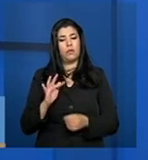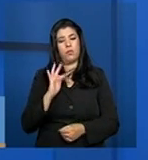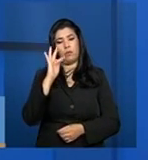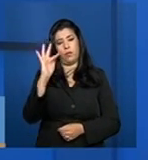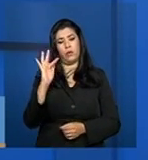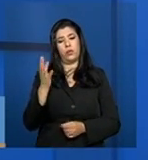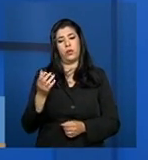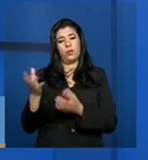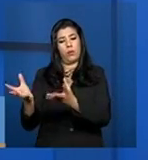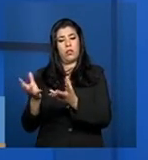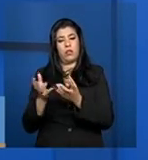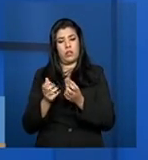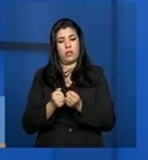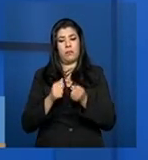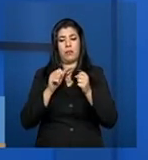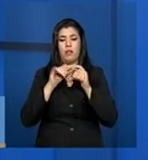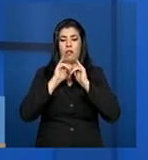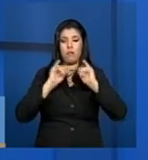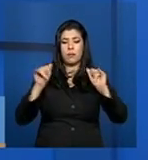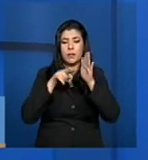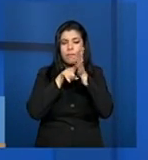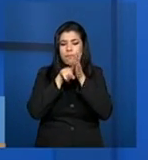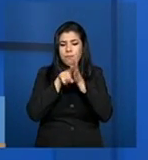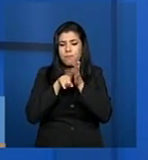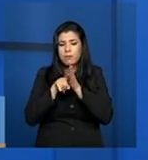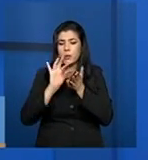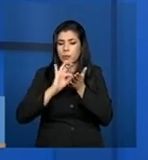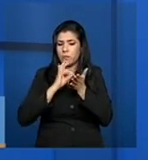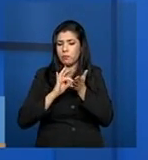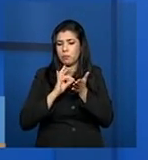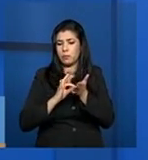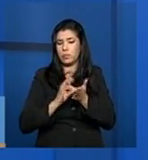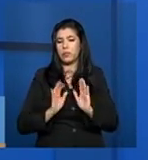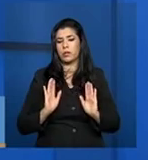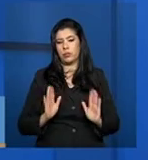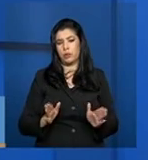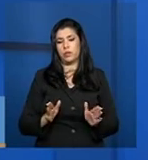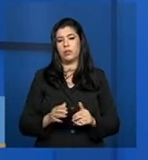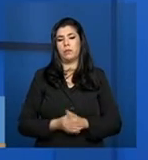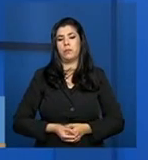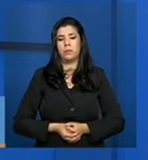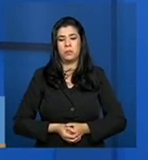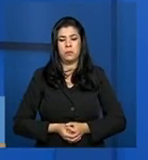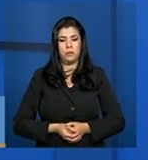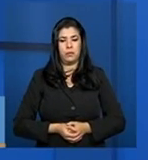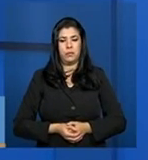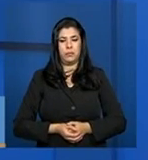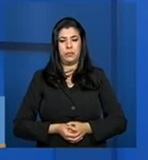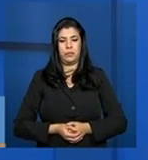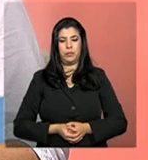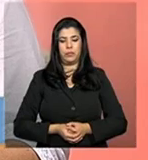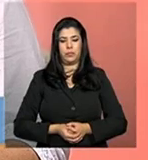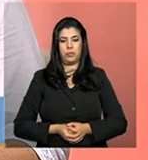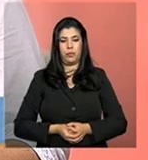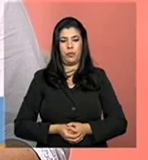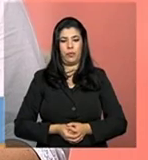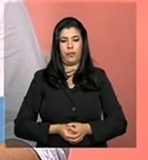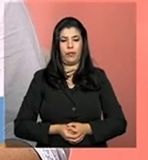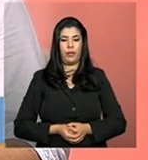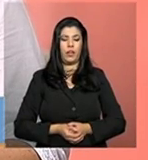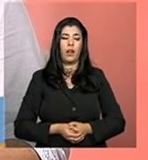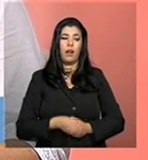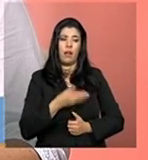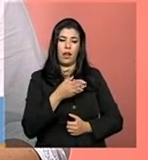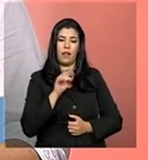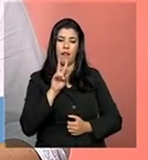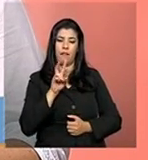informações, fomos analisar essas informações que eles estão prestando nesse momento. Miriam, a Viviane levantou